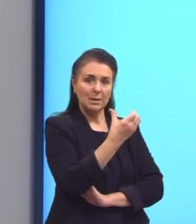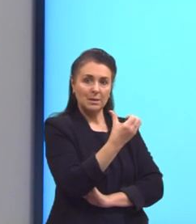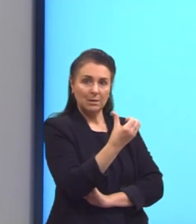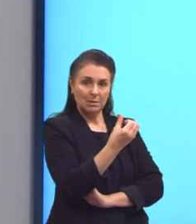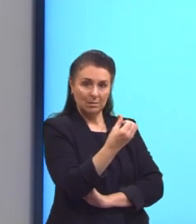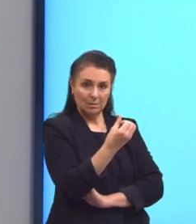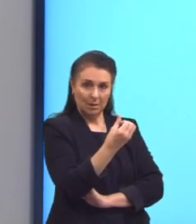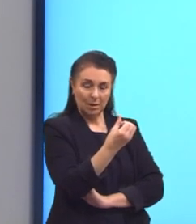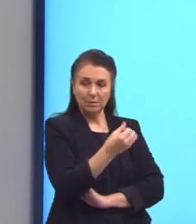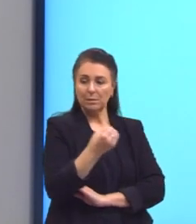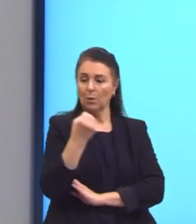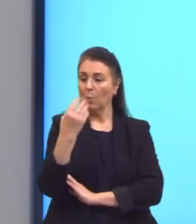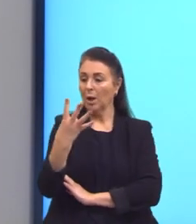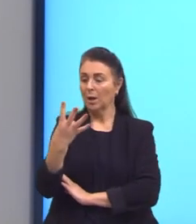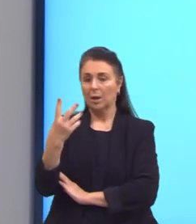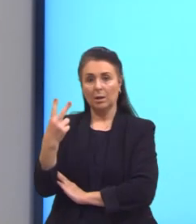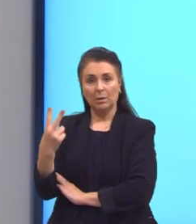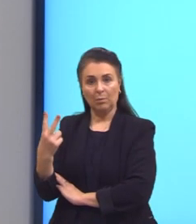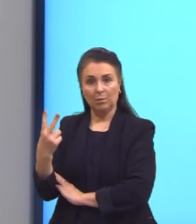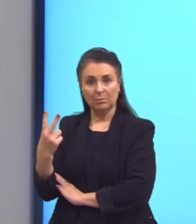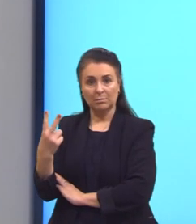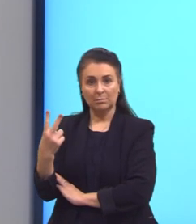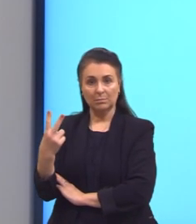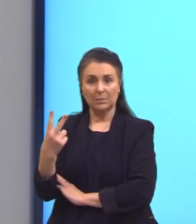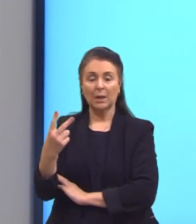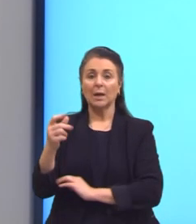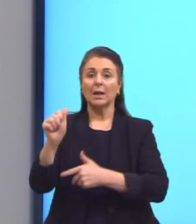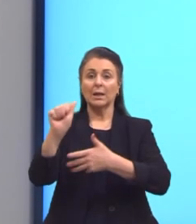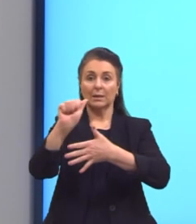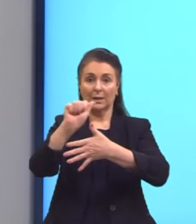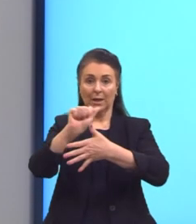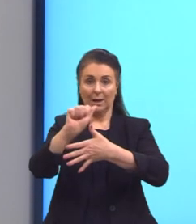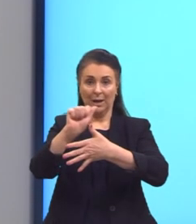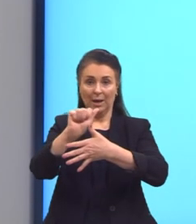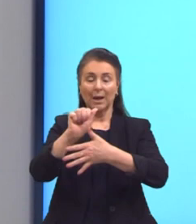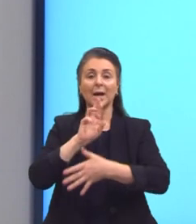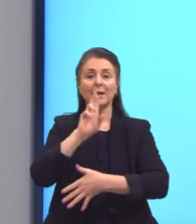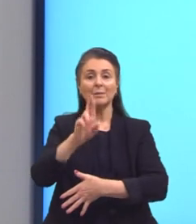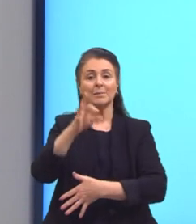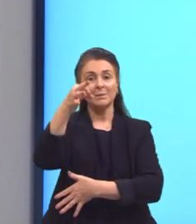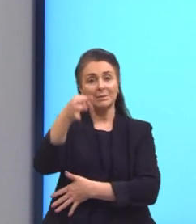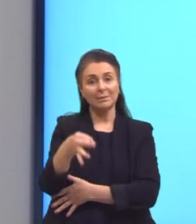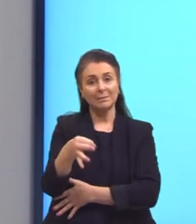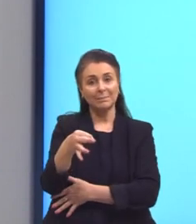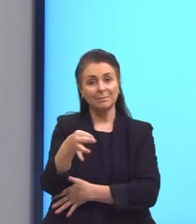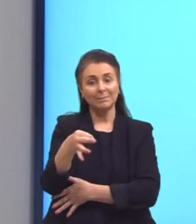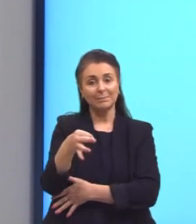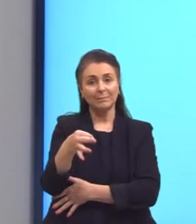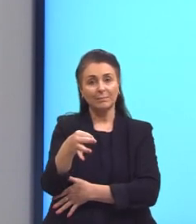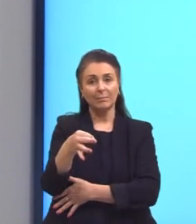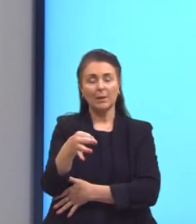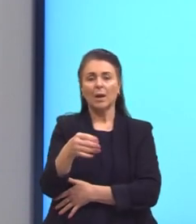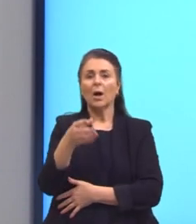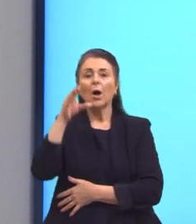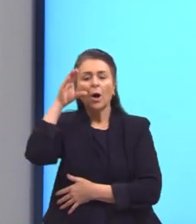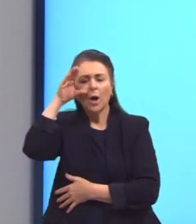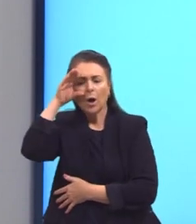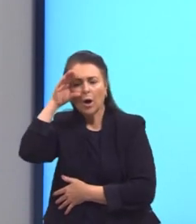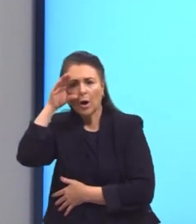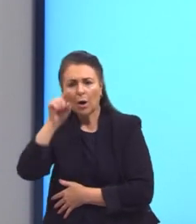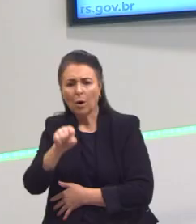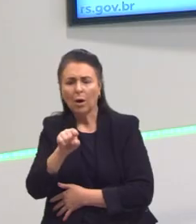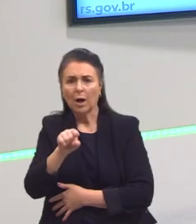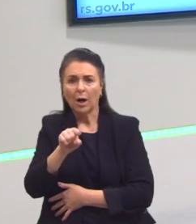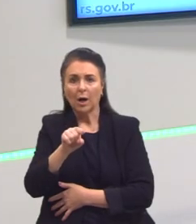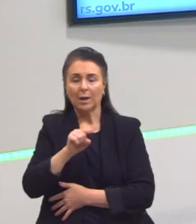para 42. Letra A seria a nossa alternativa correta. Observem, assim, né? Que quando